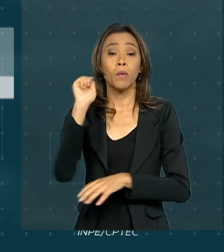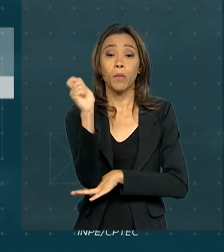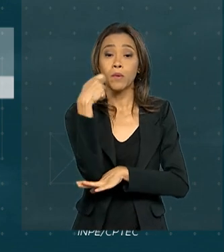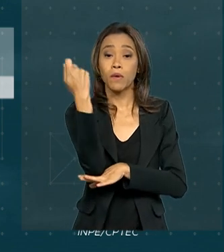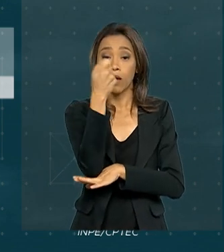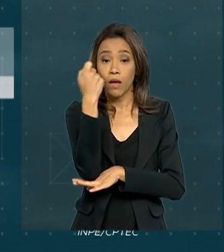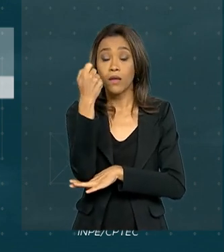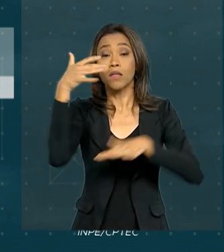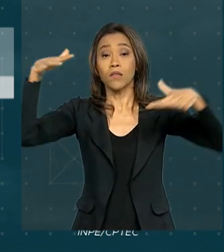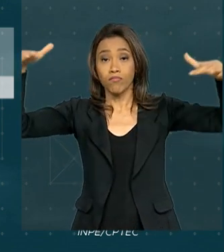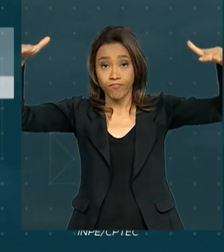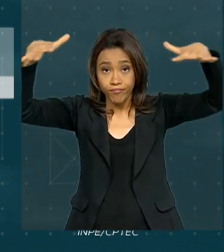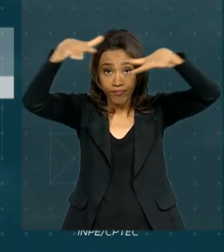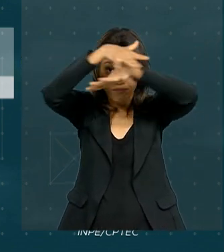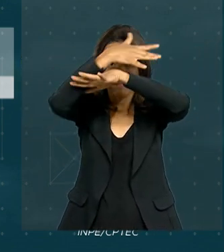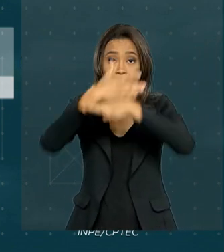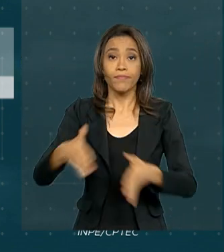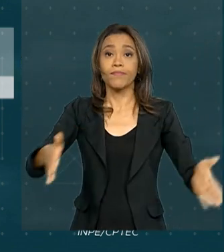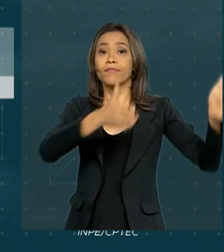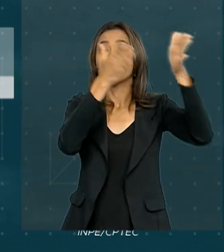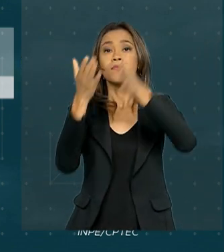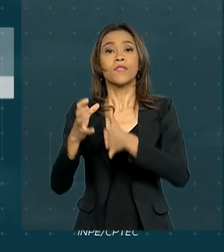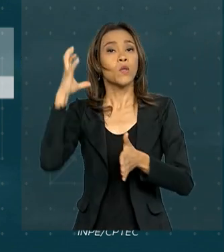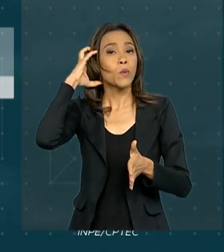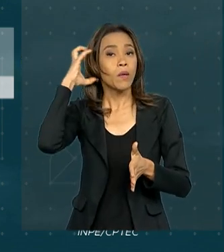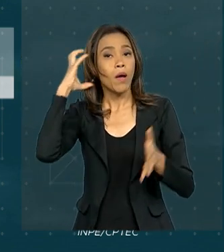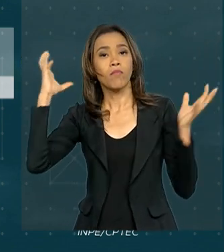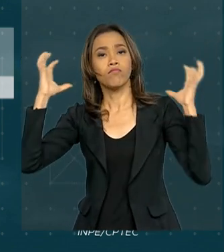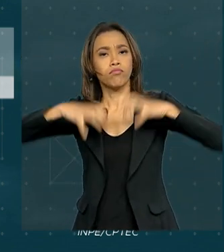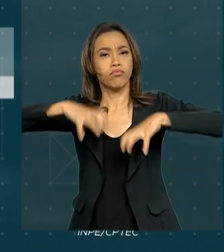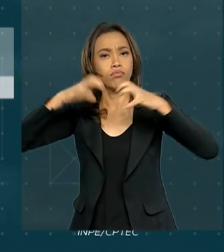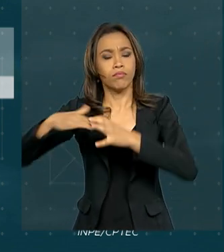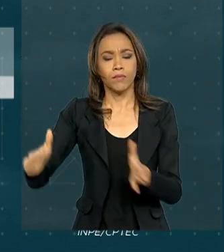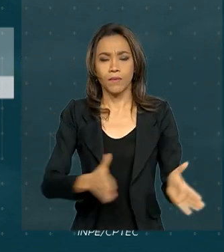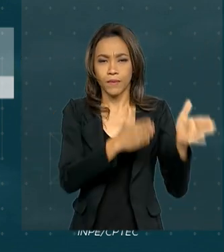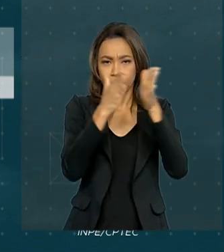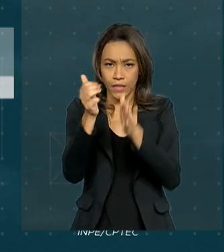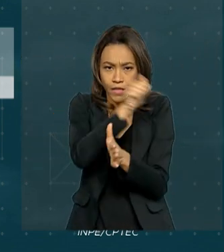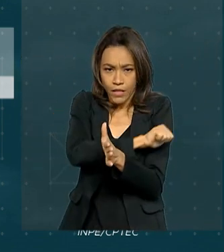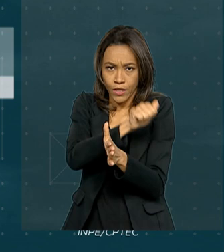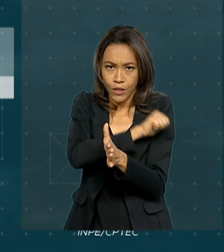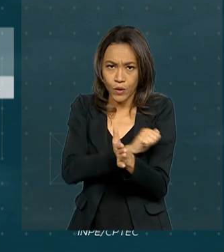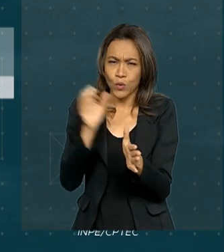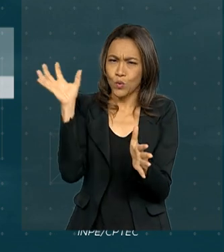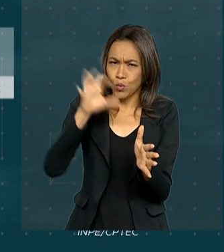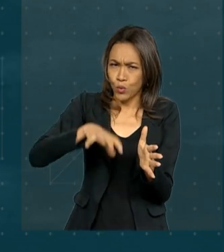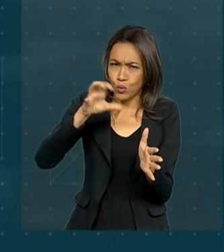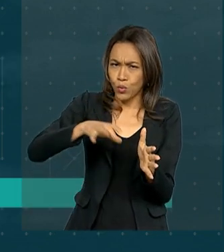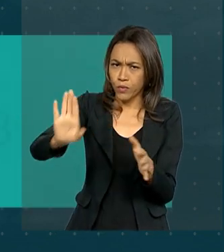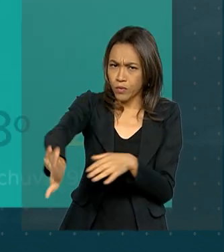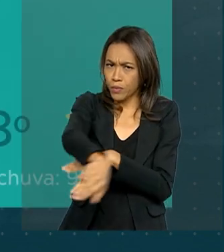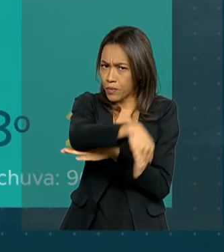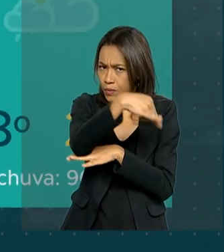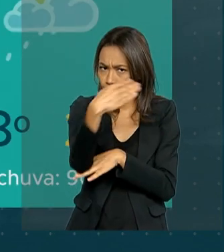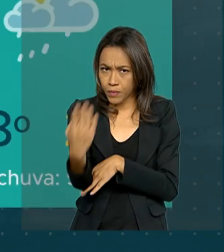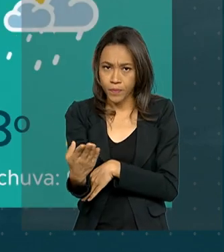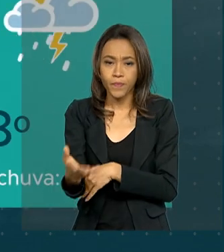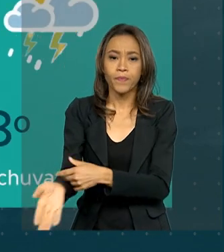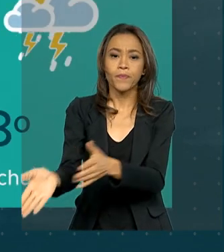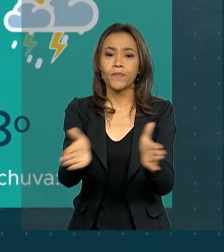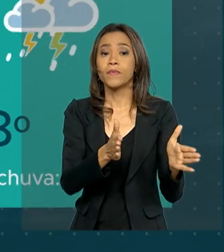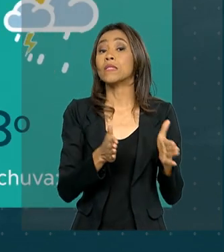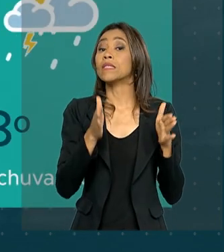céu parcialmente nublado. Em Cuiabá, pancadas de chuva. E no Rio de Janeiro, chuvas ao longo do dia. Vamos às